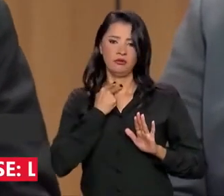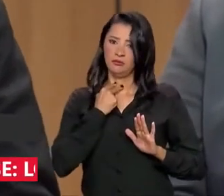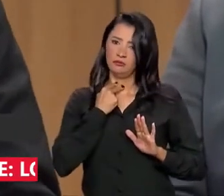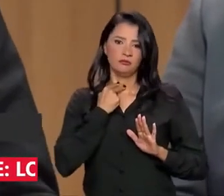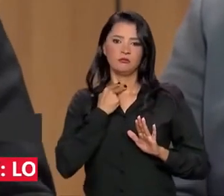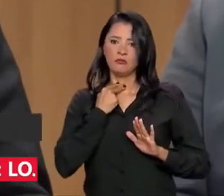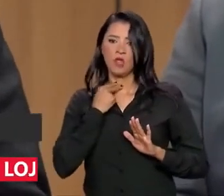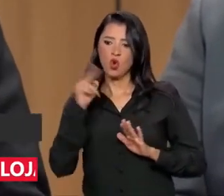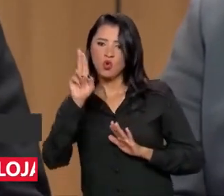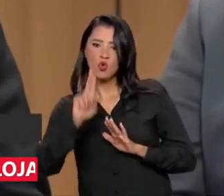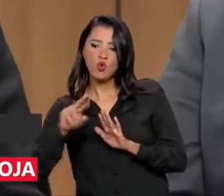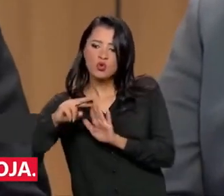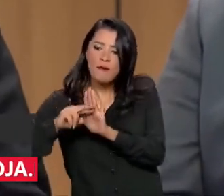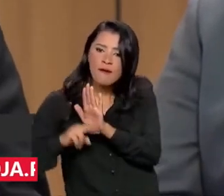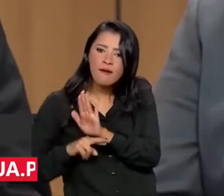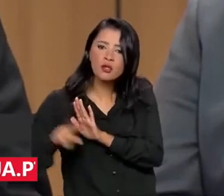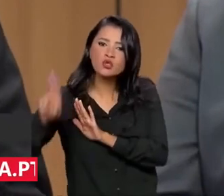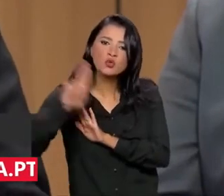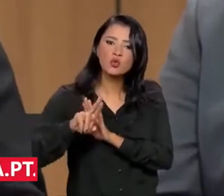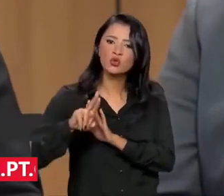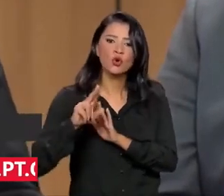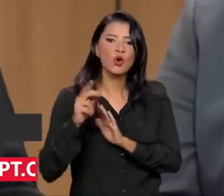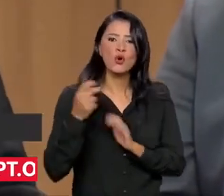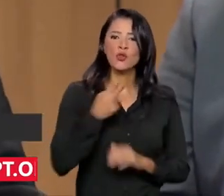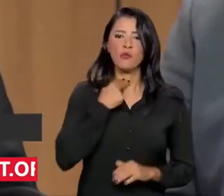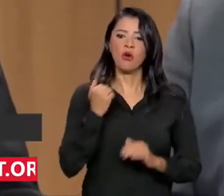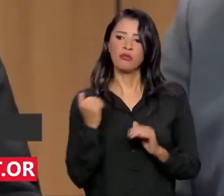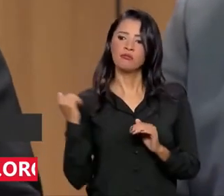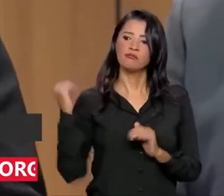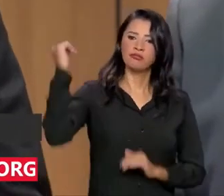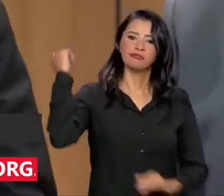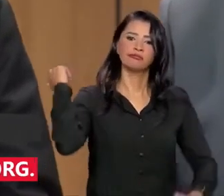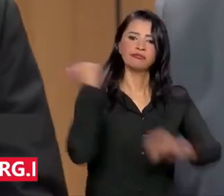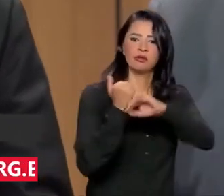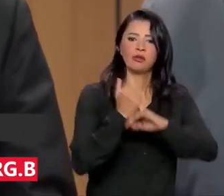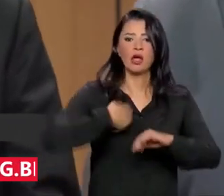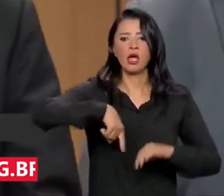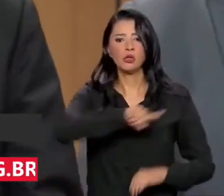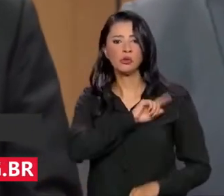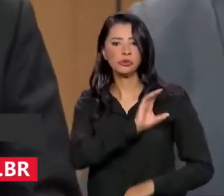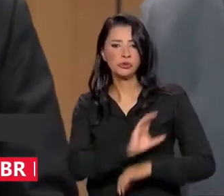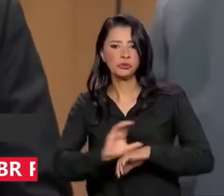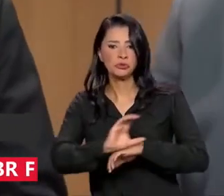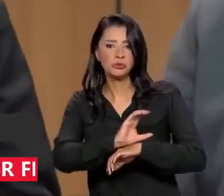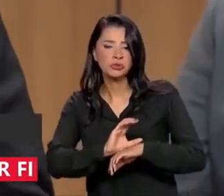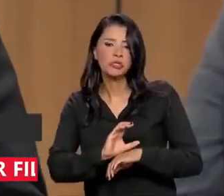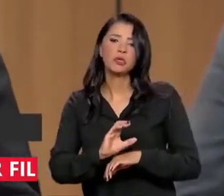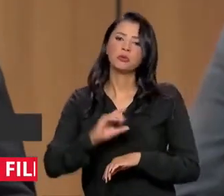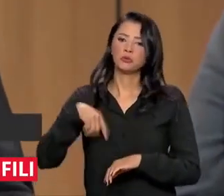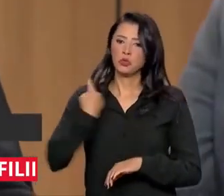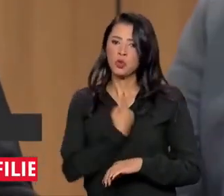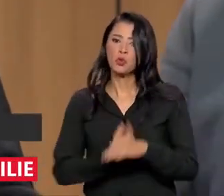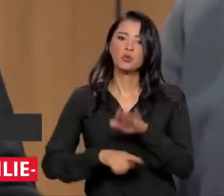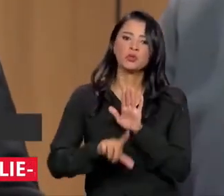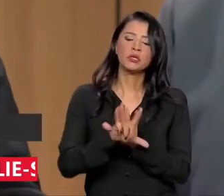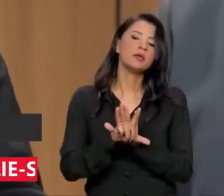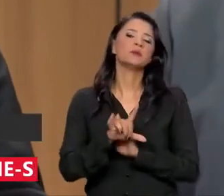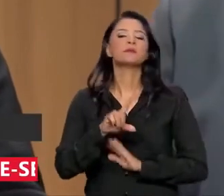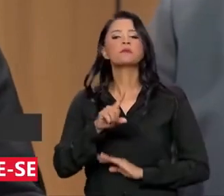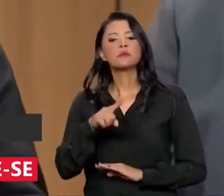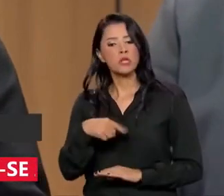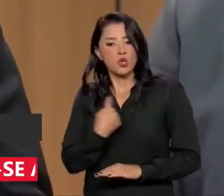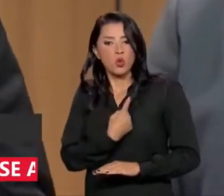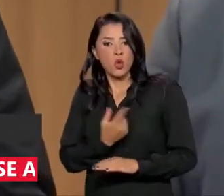hierarquia, nem podem ter, superior à nossa Constituição, as nossas leis, a